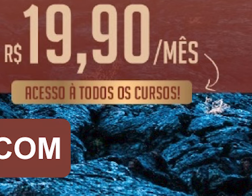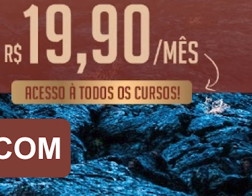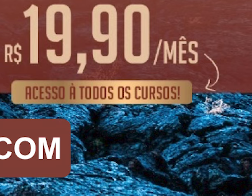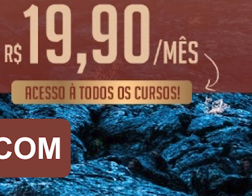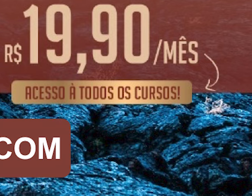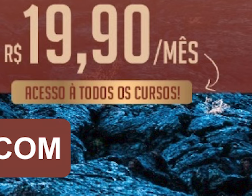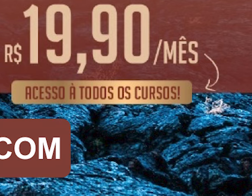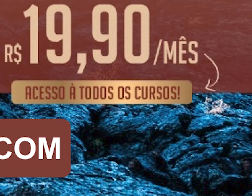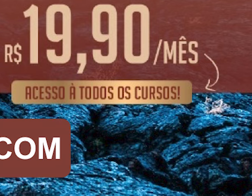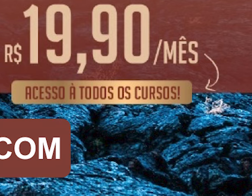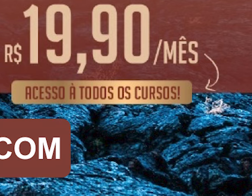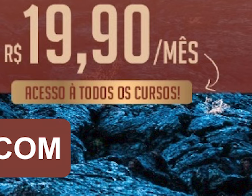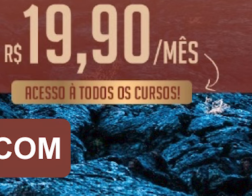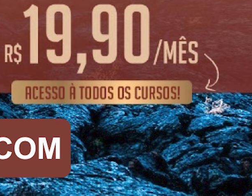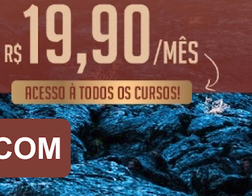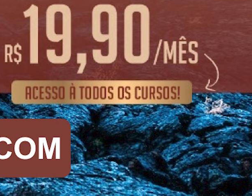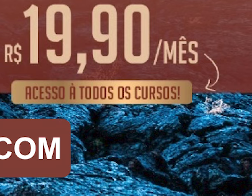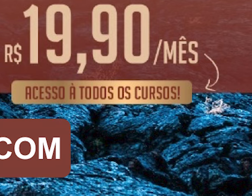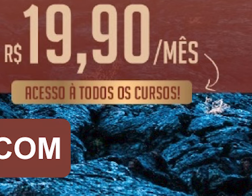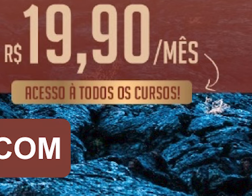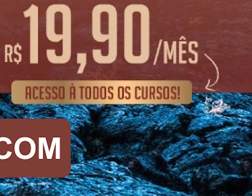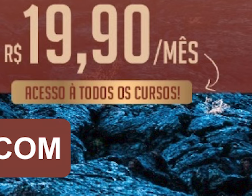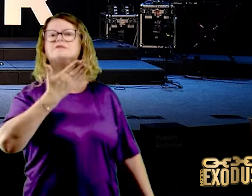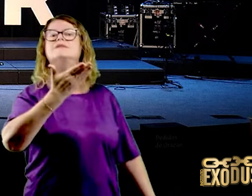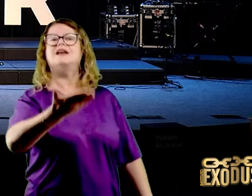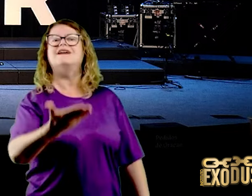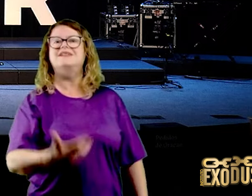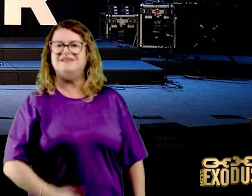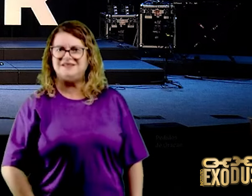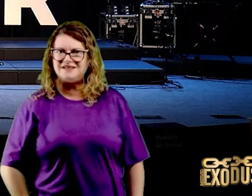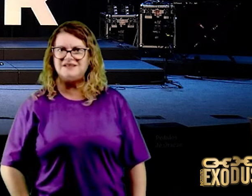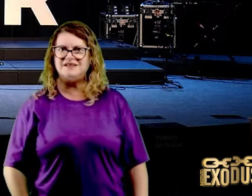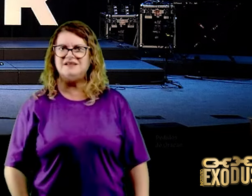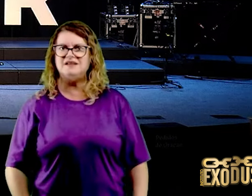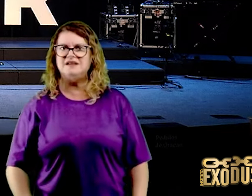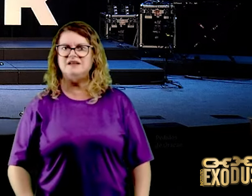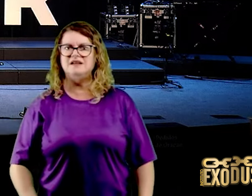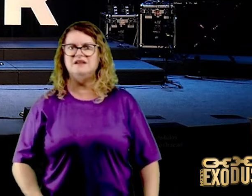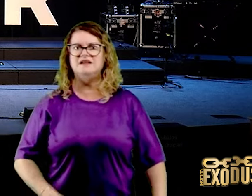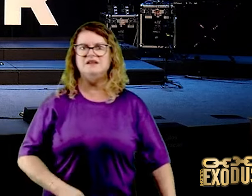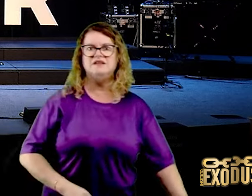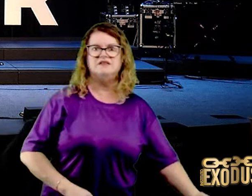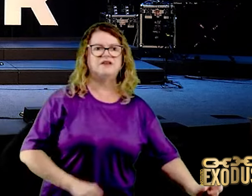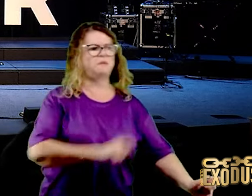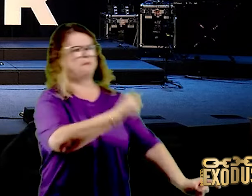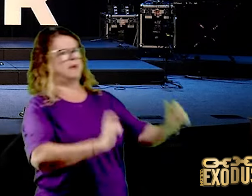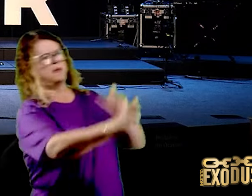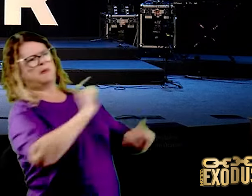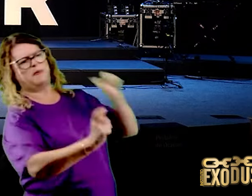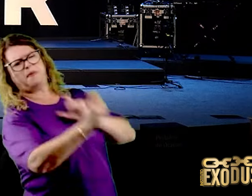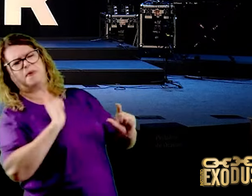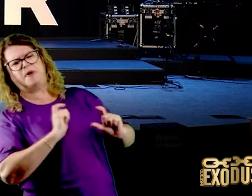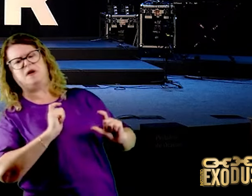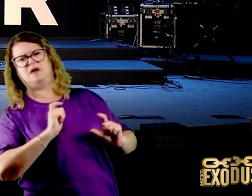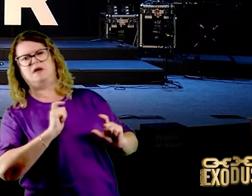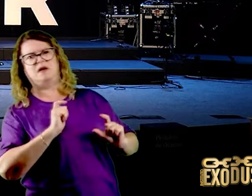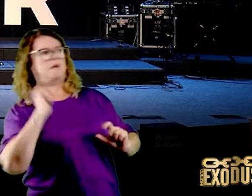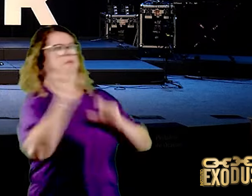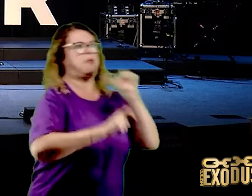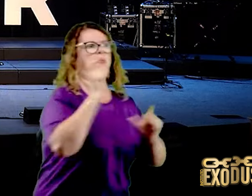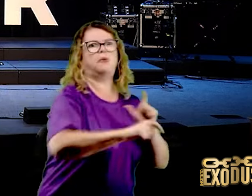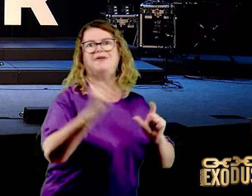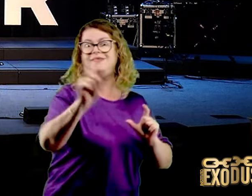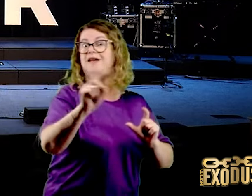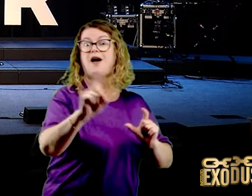Surpreenda o inimigo. Em vez de você bater boca, criticar, chega em casa hoje, começa um jejum.